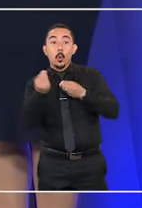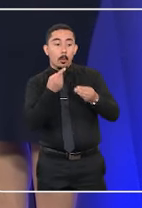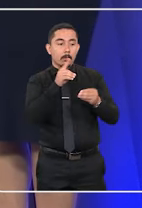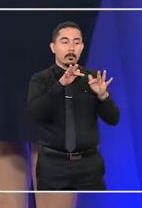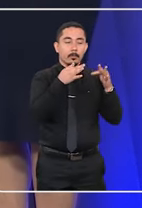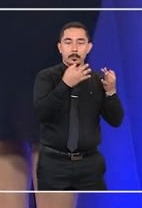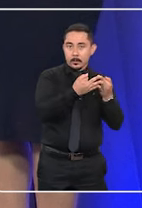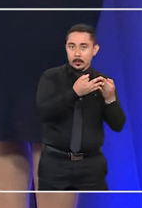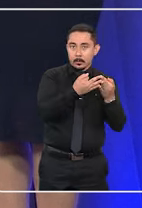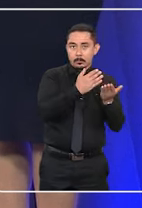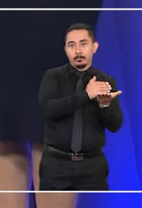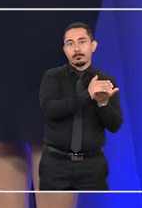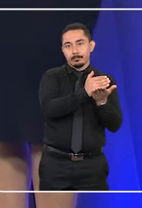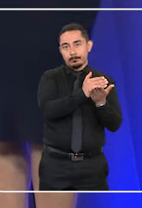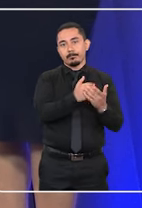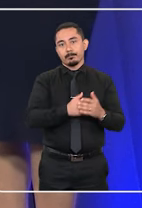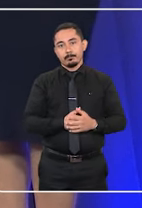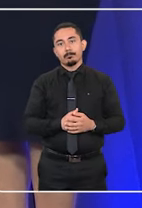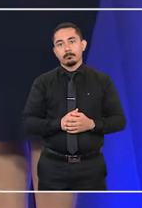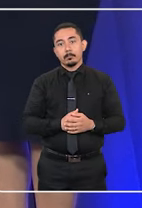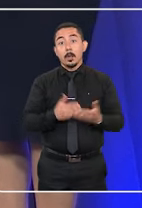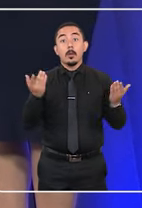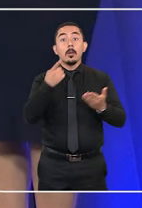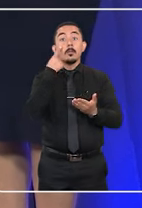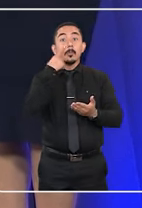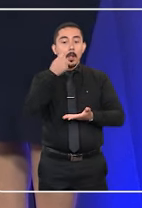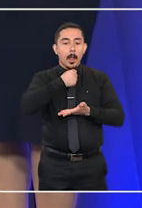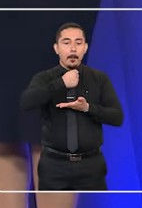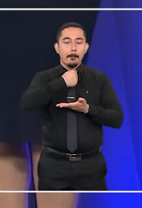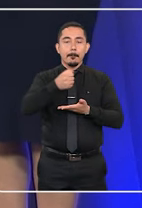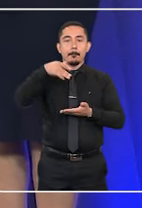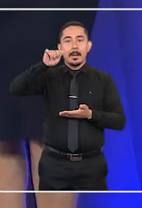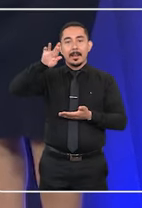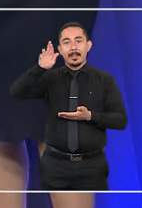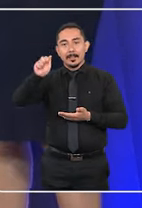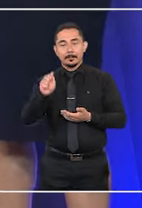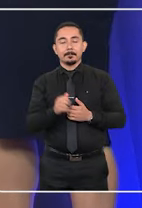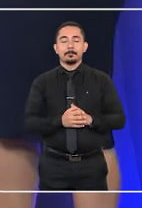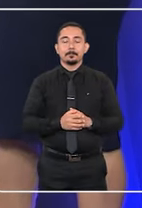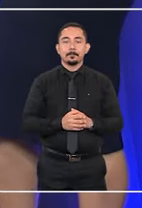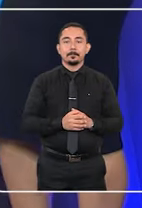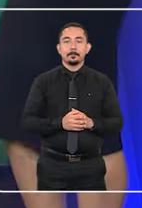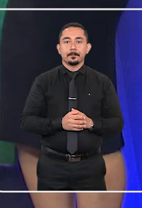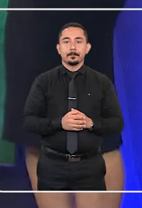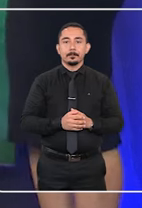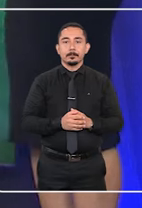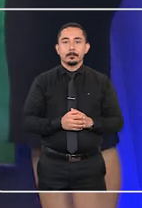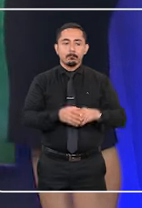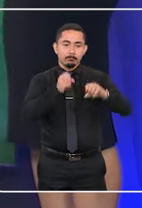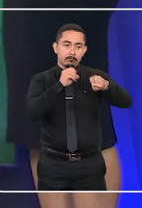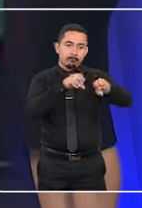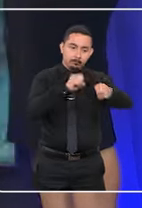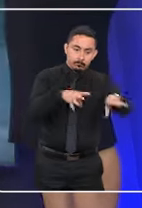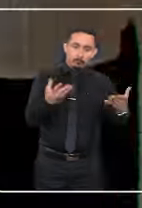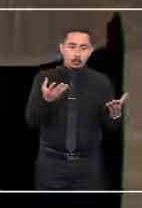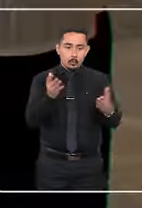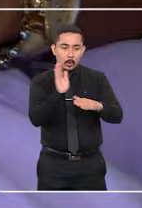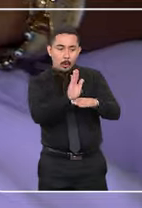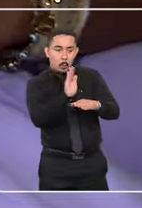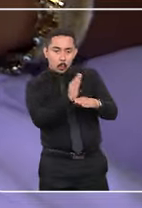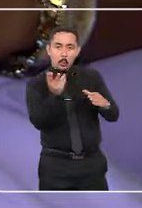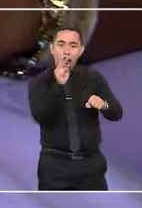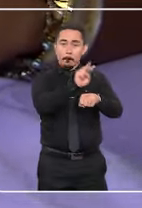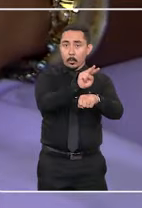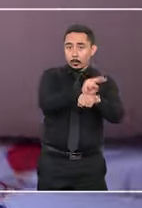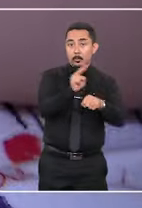familiares de origem. Confira na reportagem de Marina Campos. Educação, sustento,